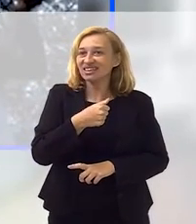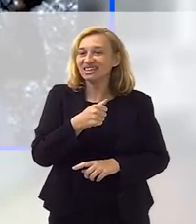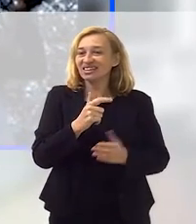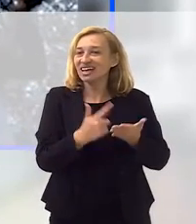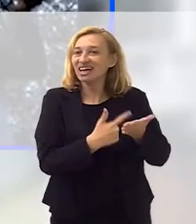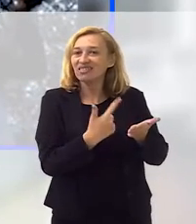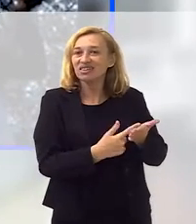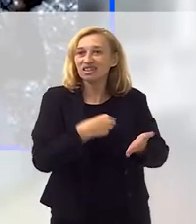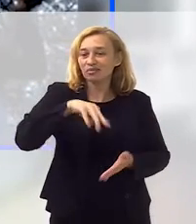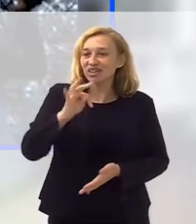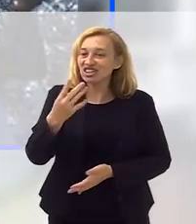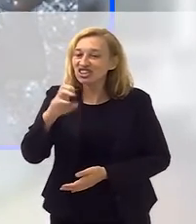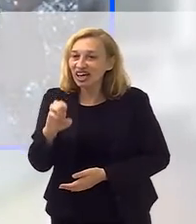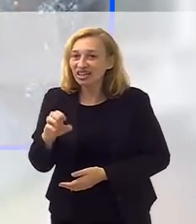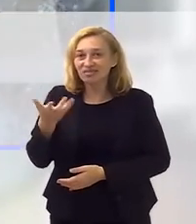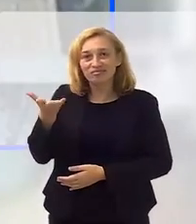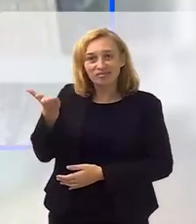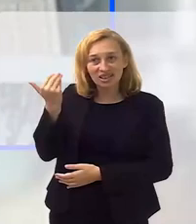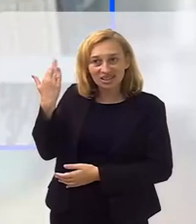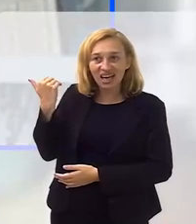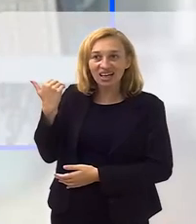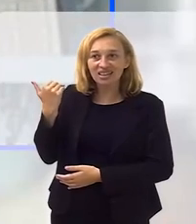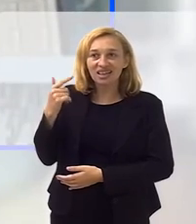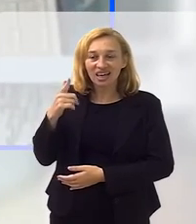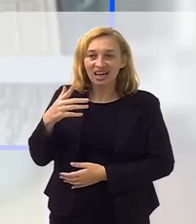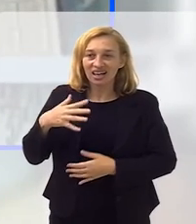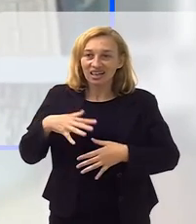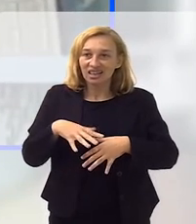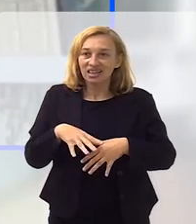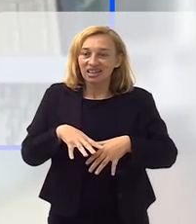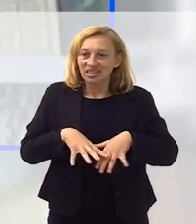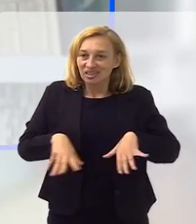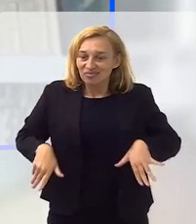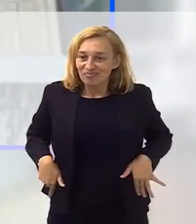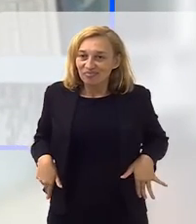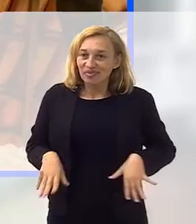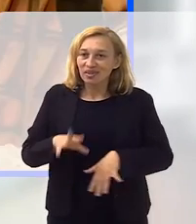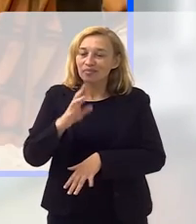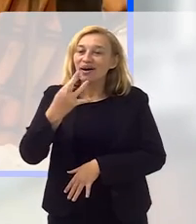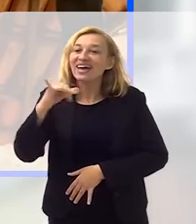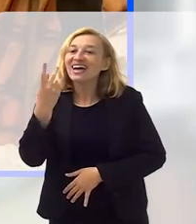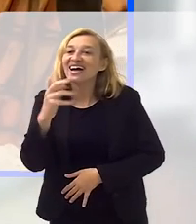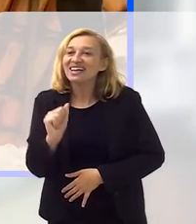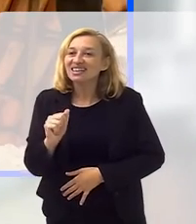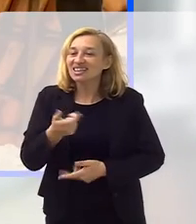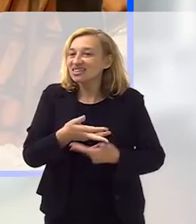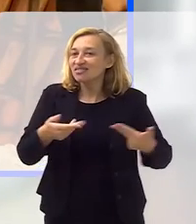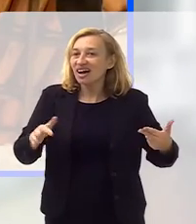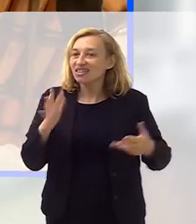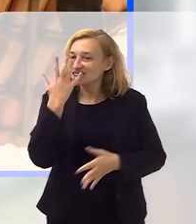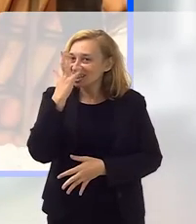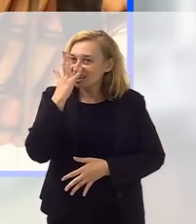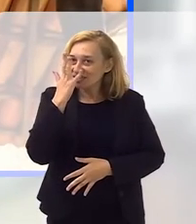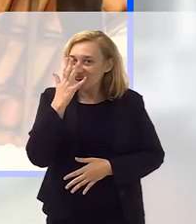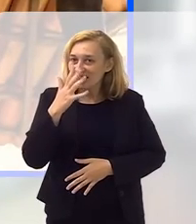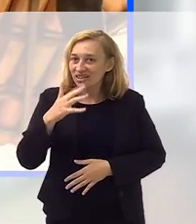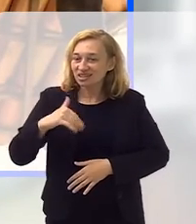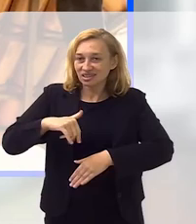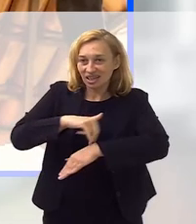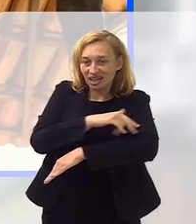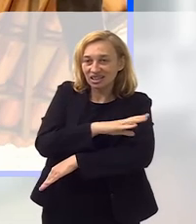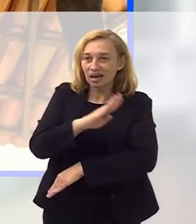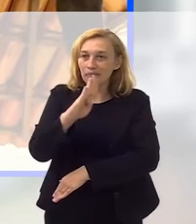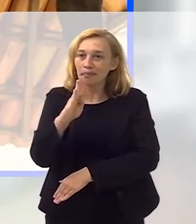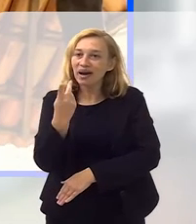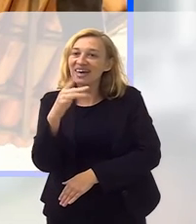página inteira na revista Manchete, né, na época, ela vestida de baiana, então, assim, ela saiu muitos e muitos carnavais